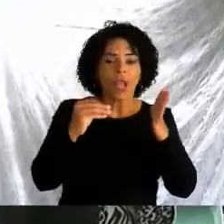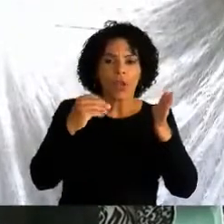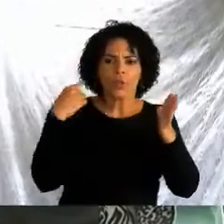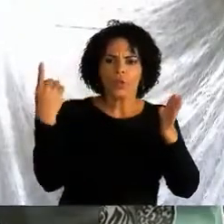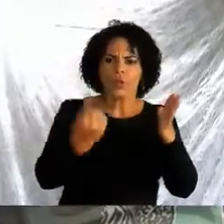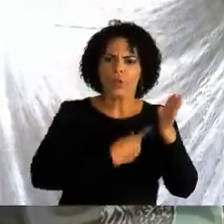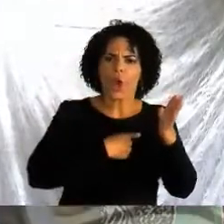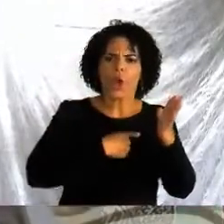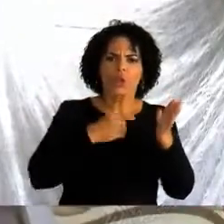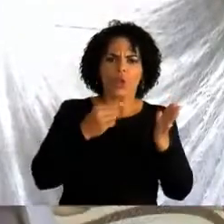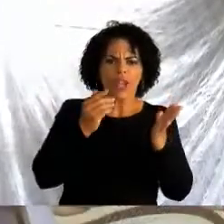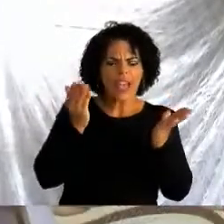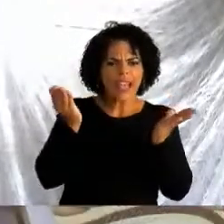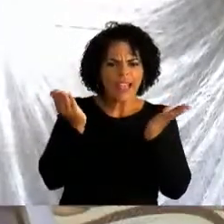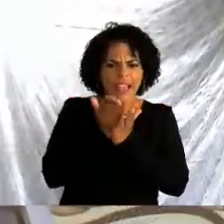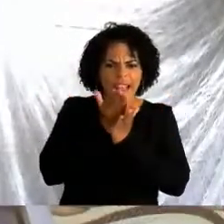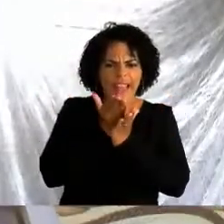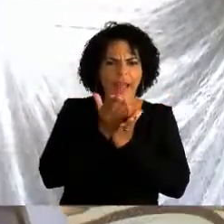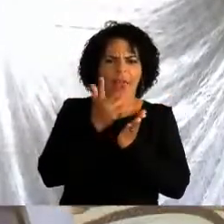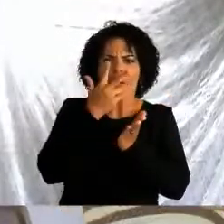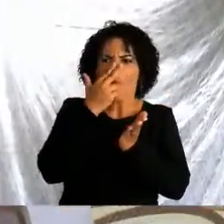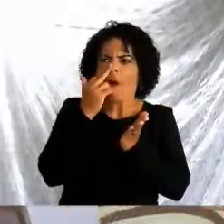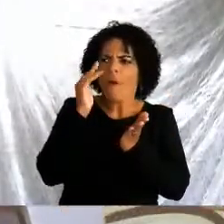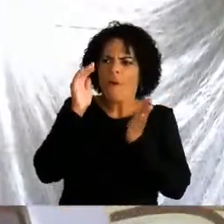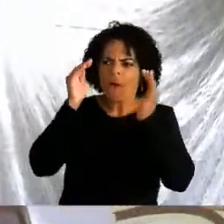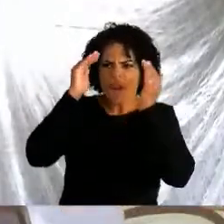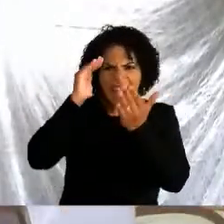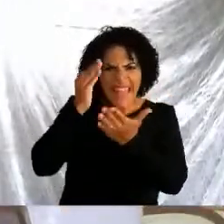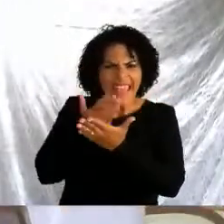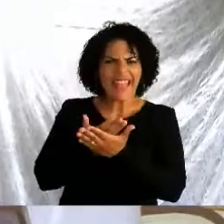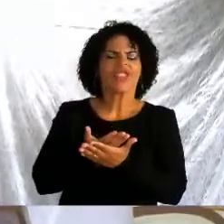por excelência.